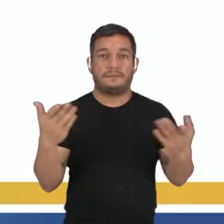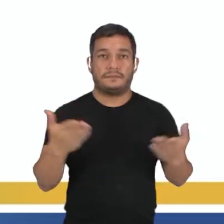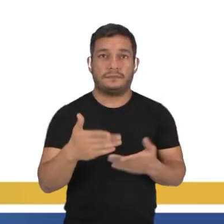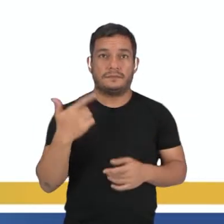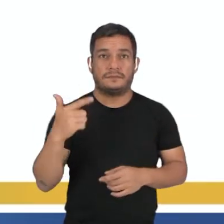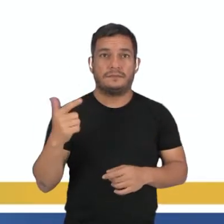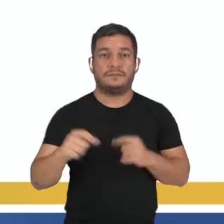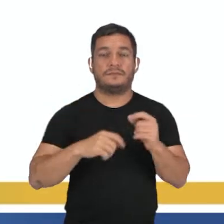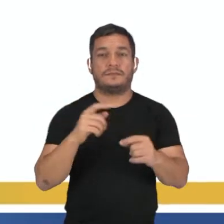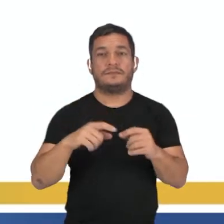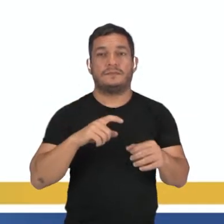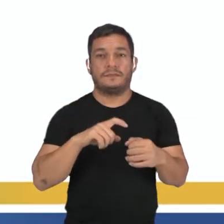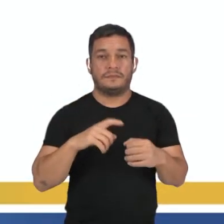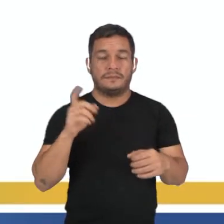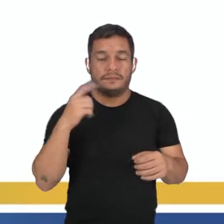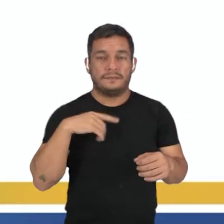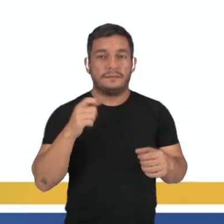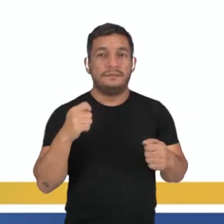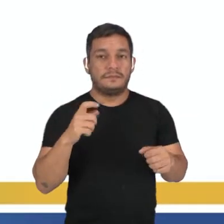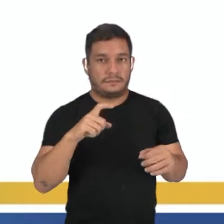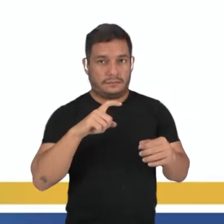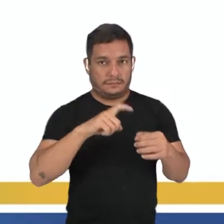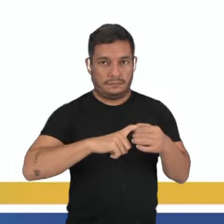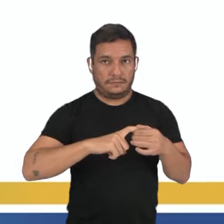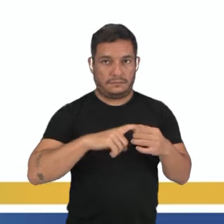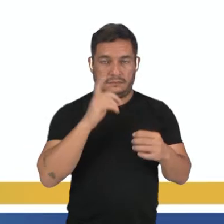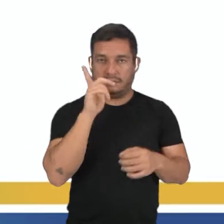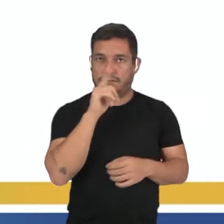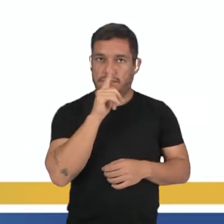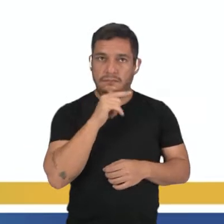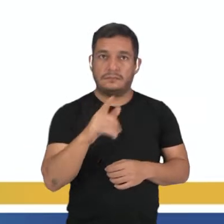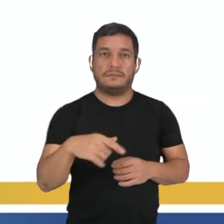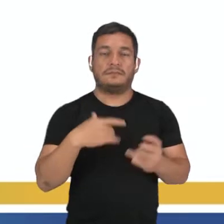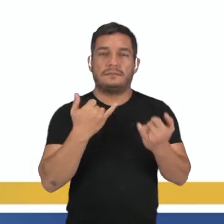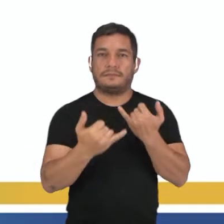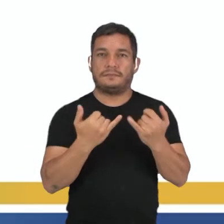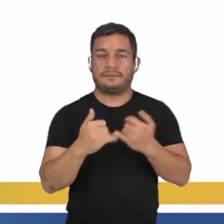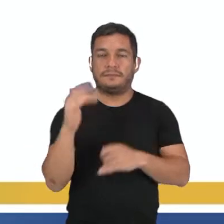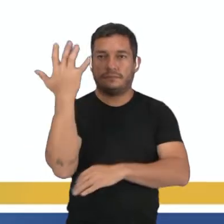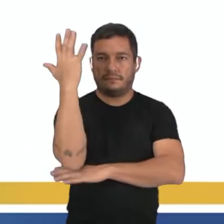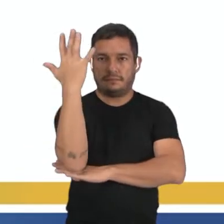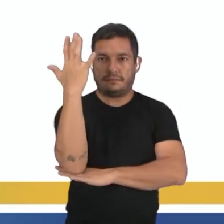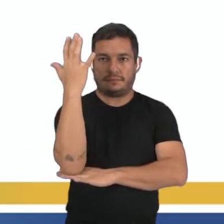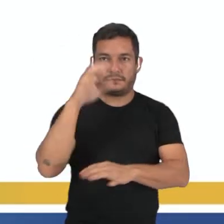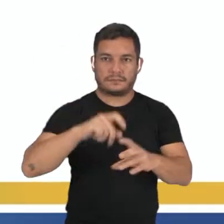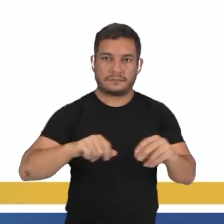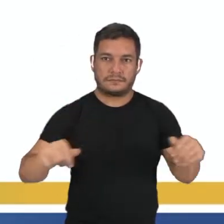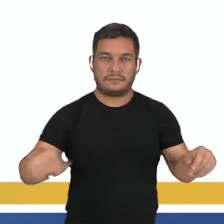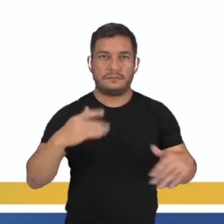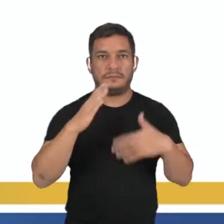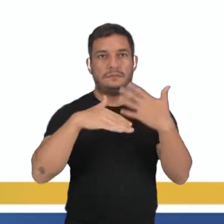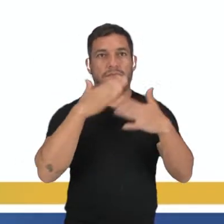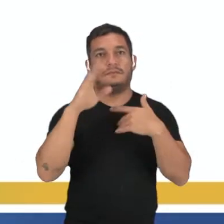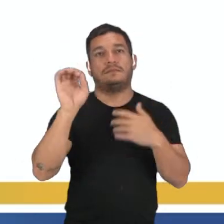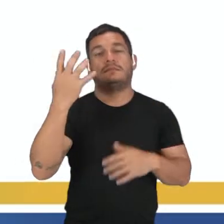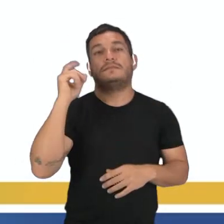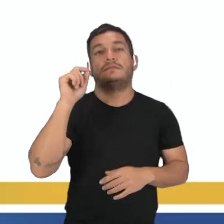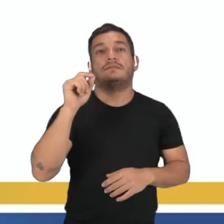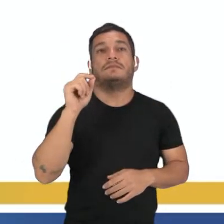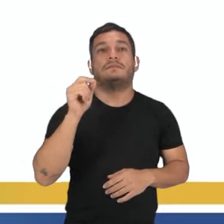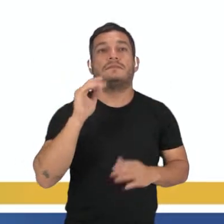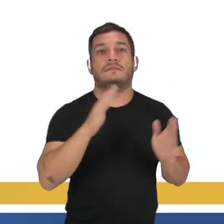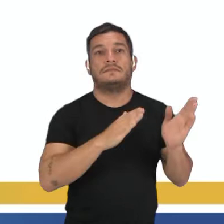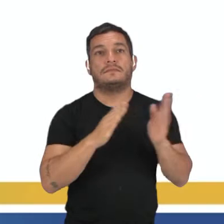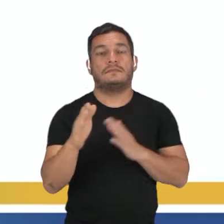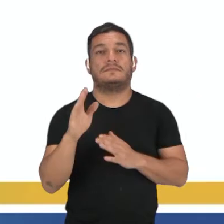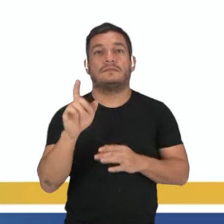tem uma dependência da água, tá? A semelhança das demais plantas terrestres, a reprodução ocorre normalmente por